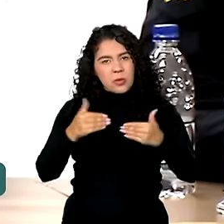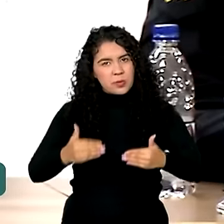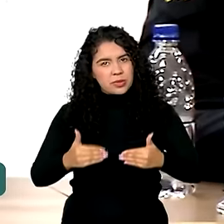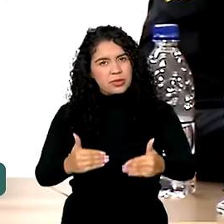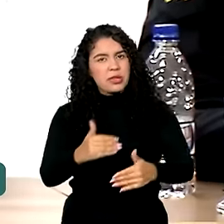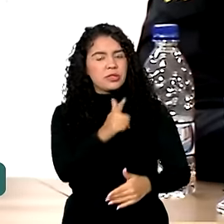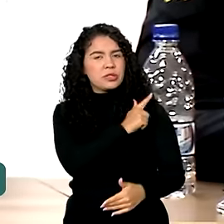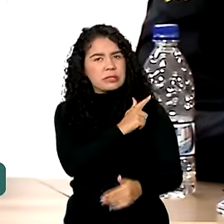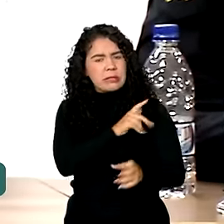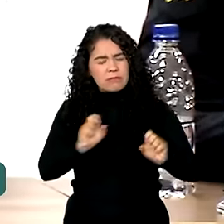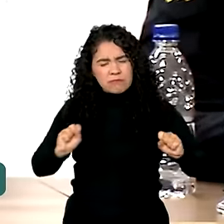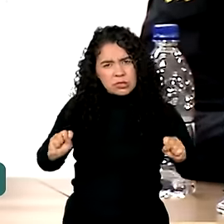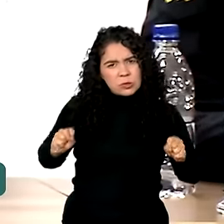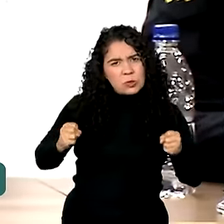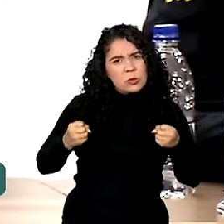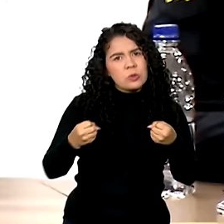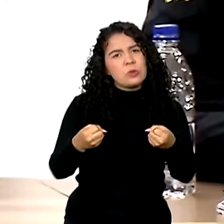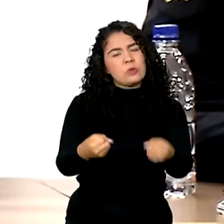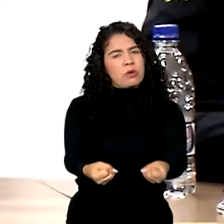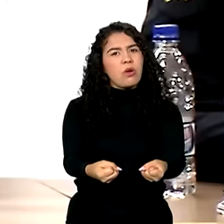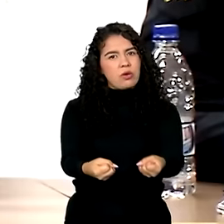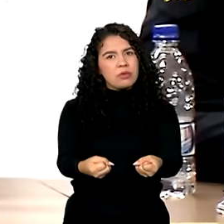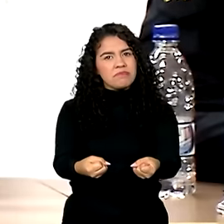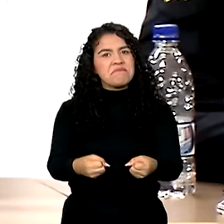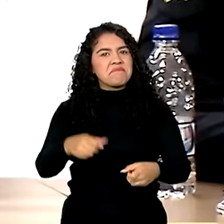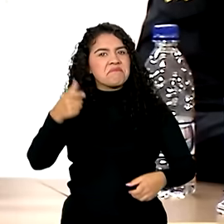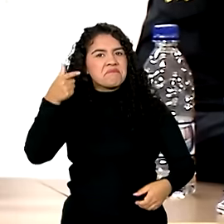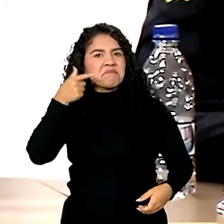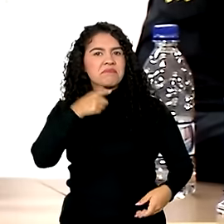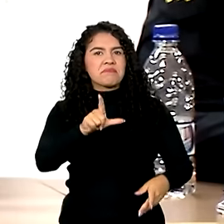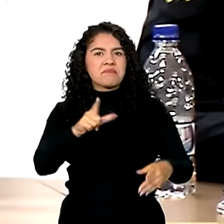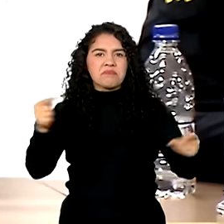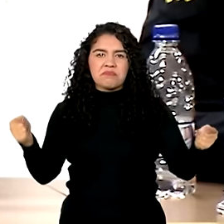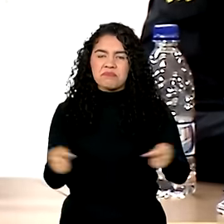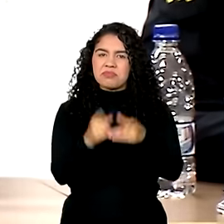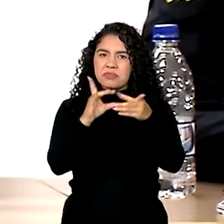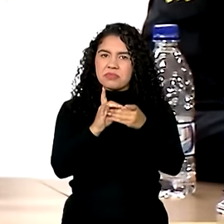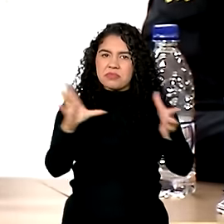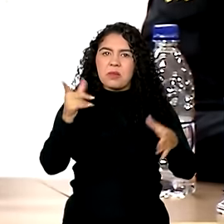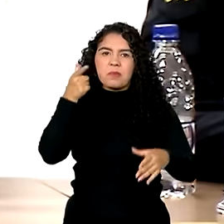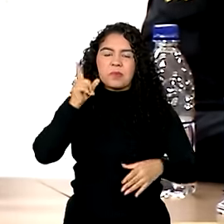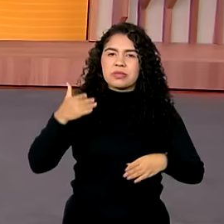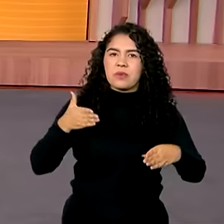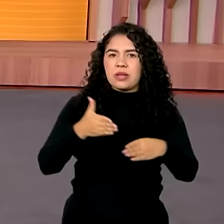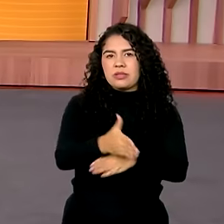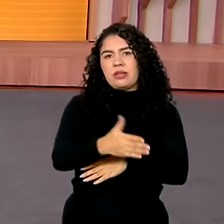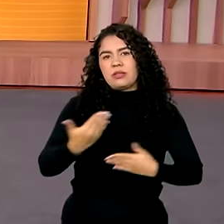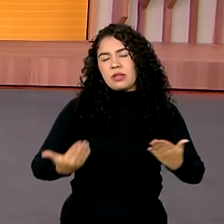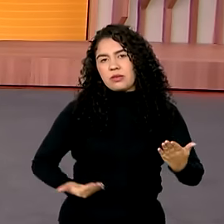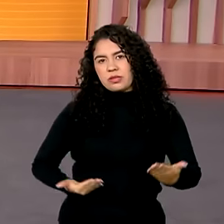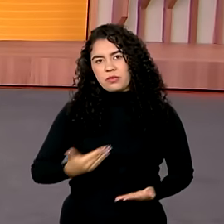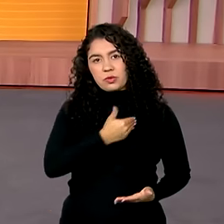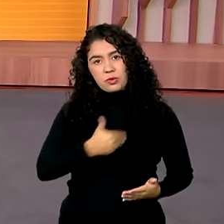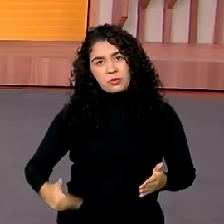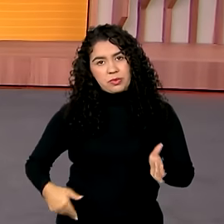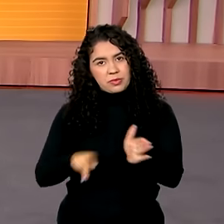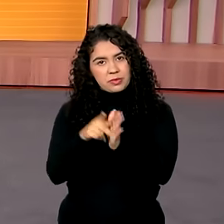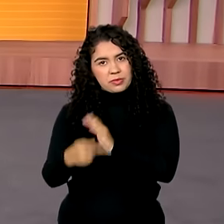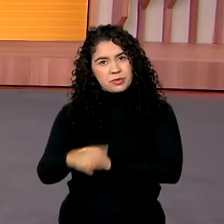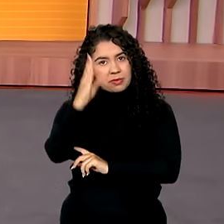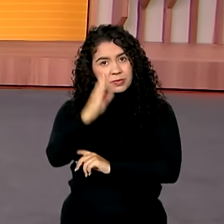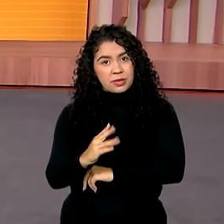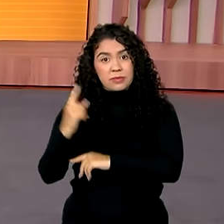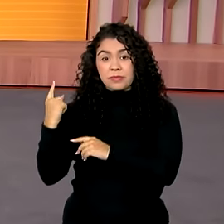dedicou a este concurso que, de fato, está democratizando o acesso ao serviço público brasileiro. Olha, o presidente